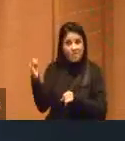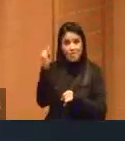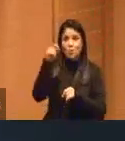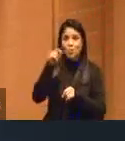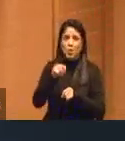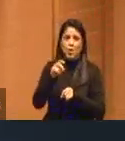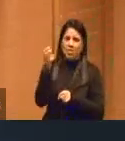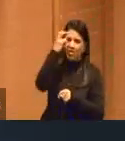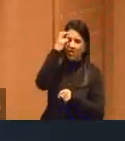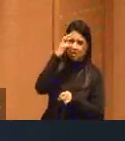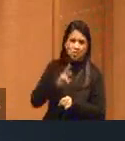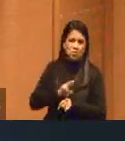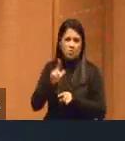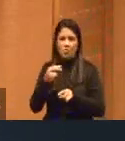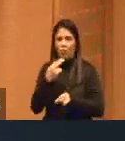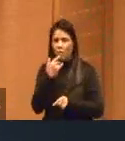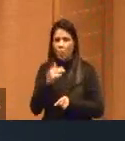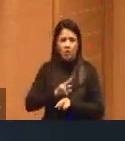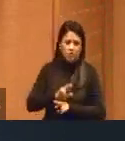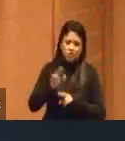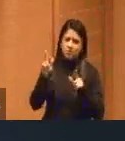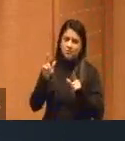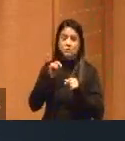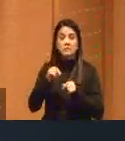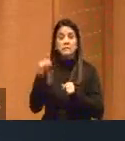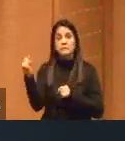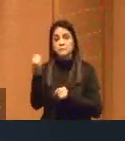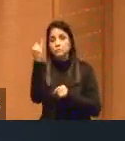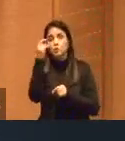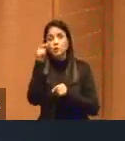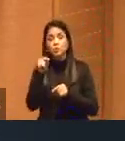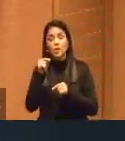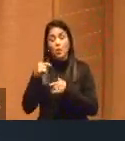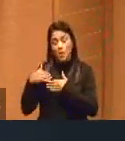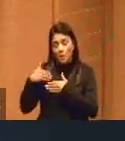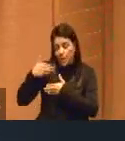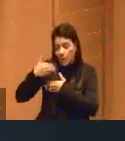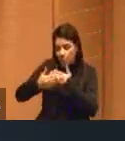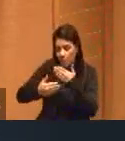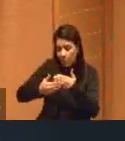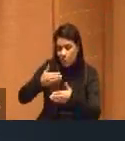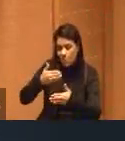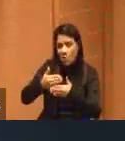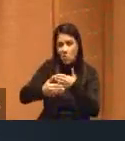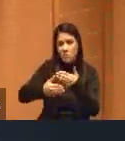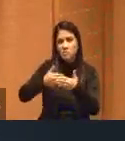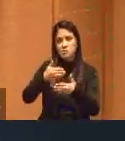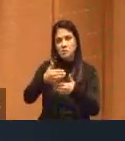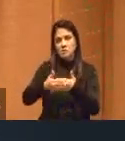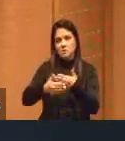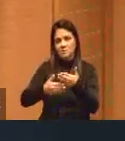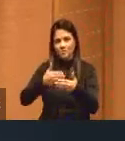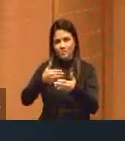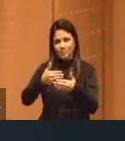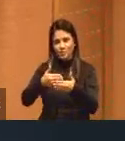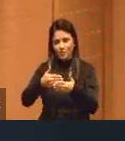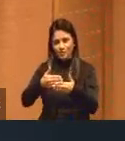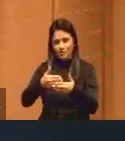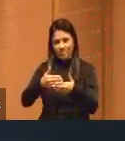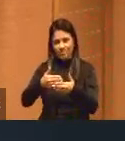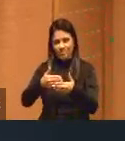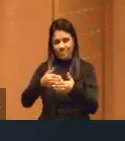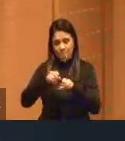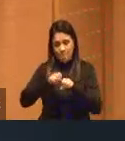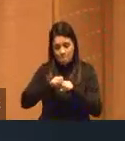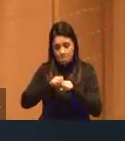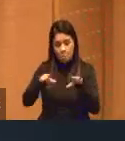é se é inteligente ou não, se é linguagem ou não, o que importa são os processos de subjetivação que disparam em nós,